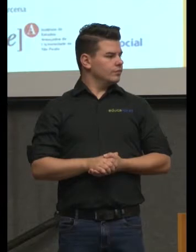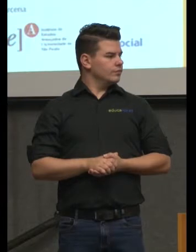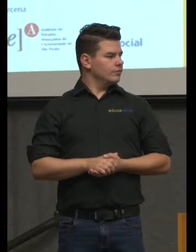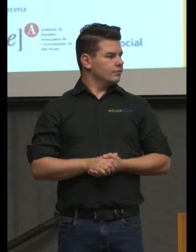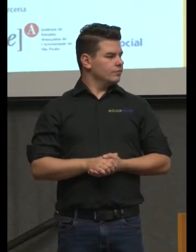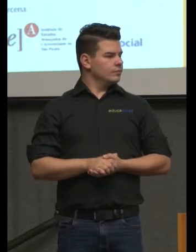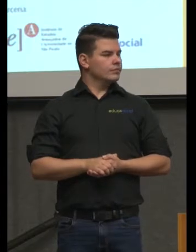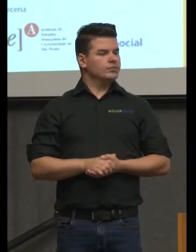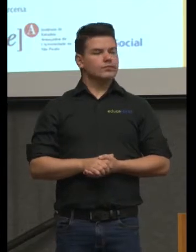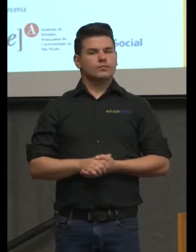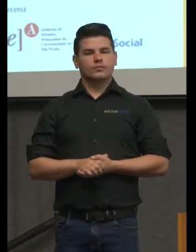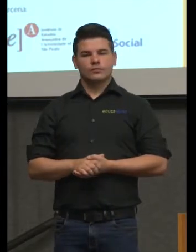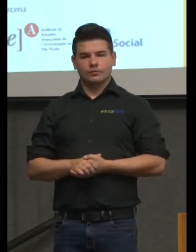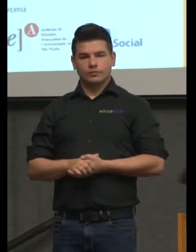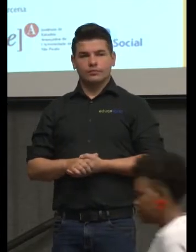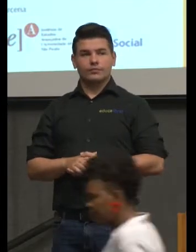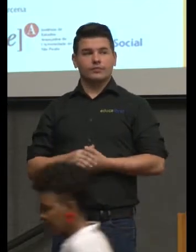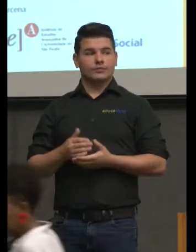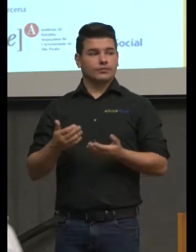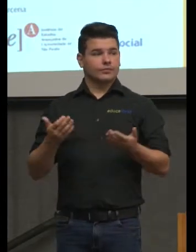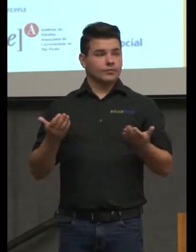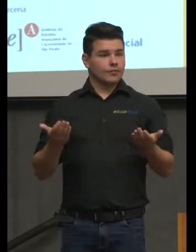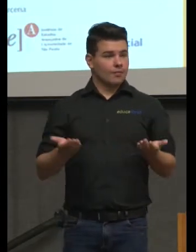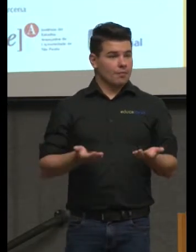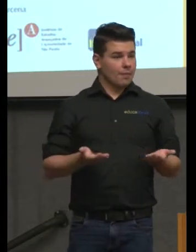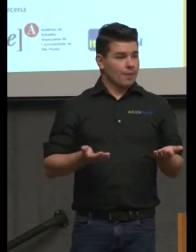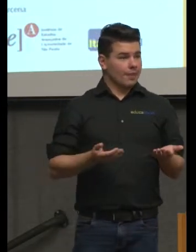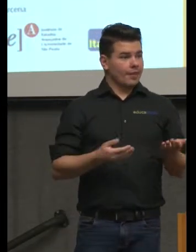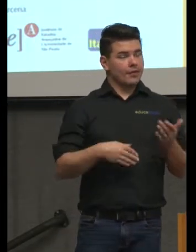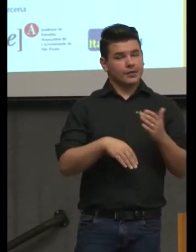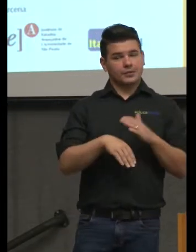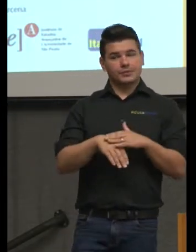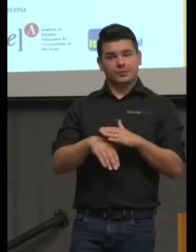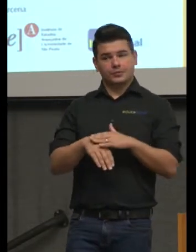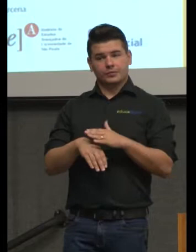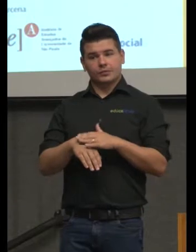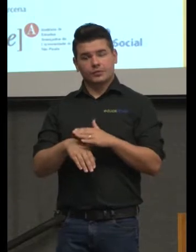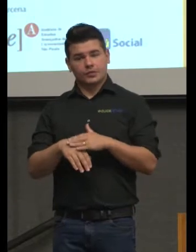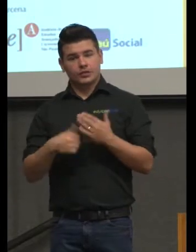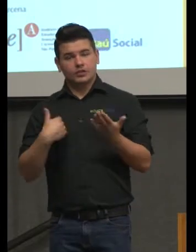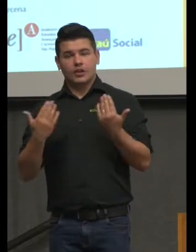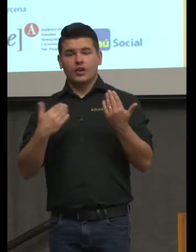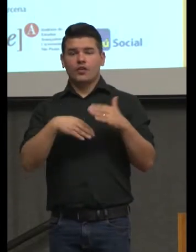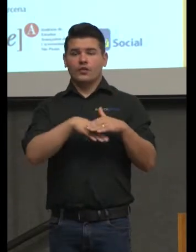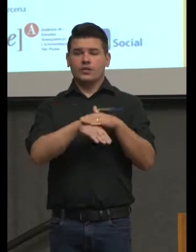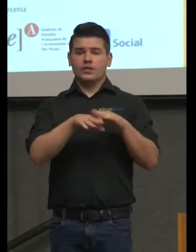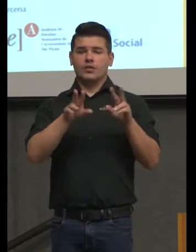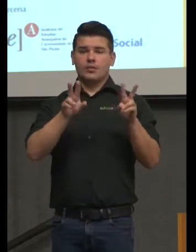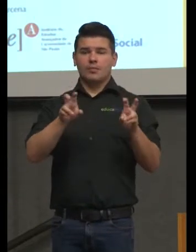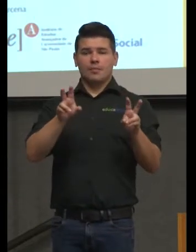Aplausos Vamos, então, para as nossas palestras